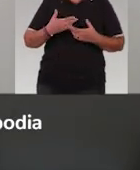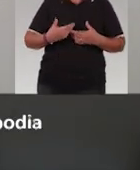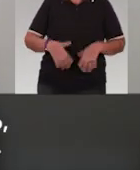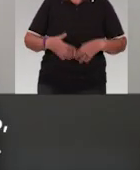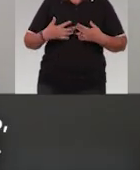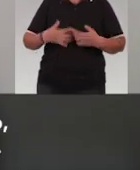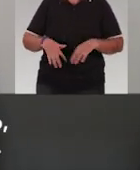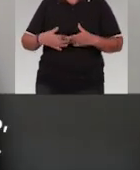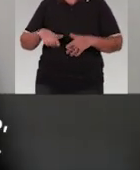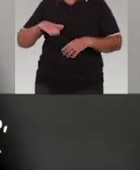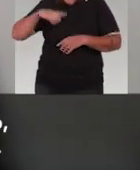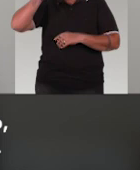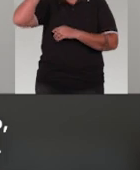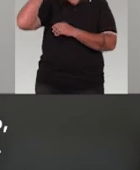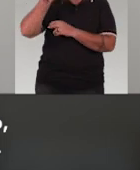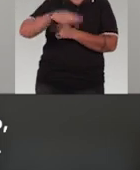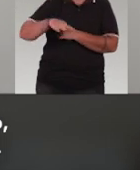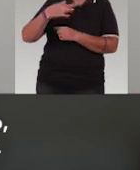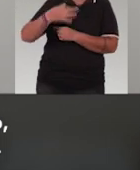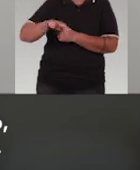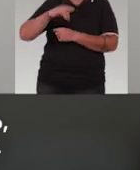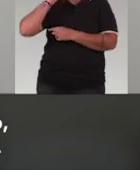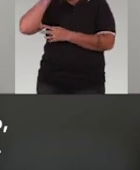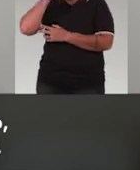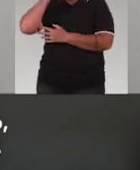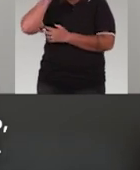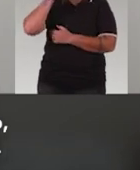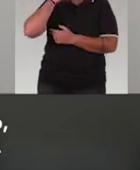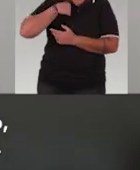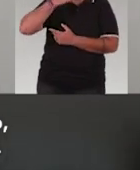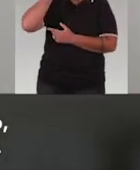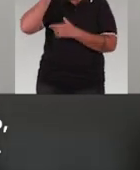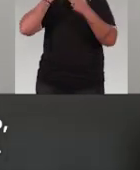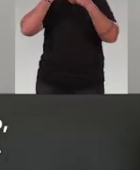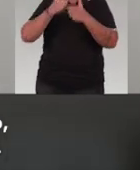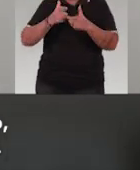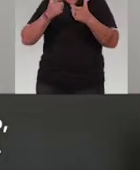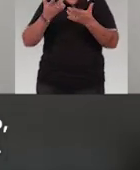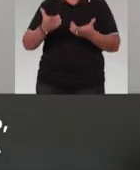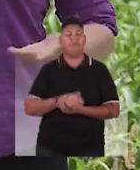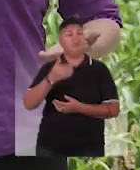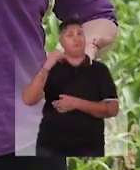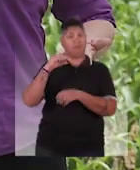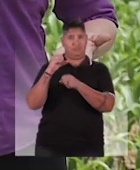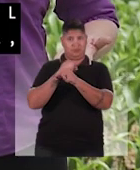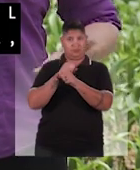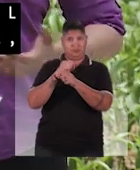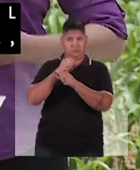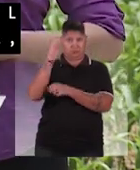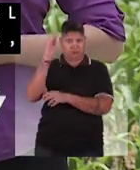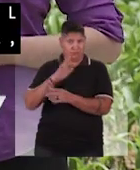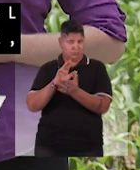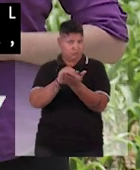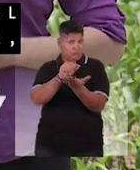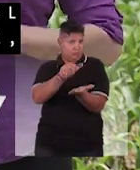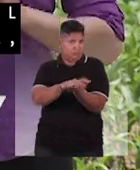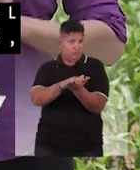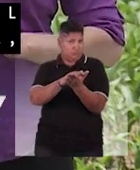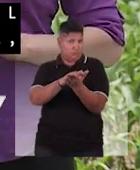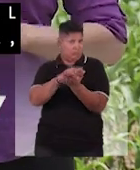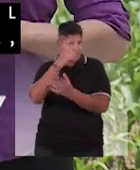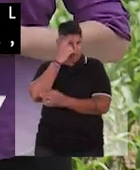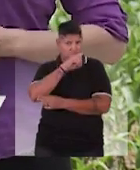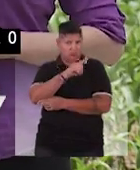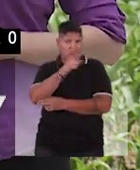sentar. Já me dava aquela dor de cabeça e sonhos, já não sabia onde eu estava. Há 10 anos, o Brasil registra,